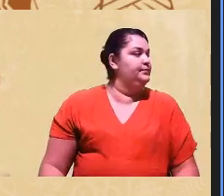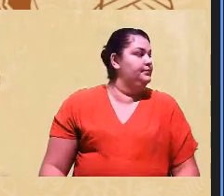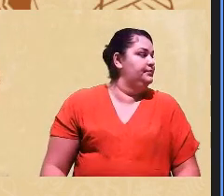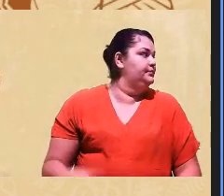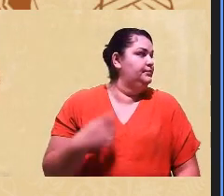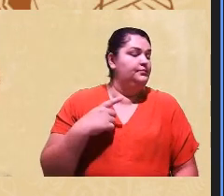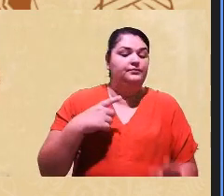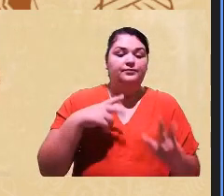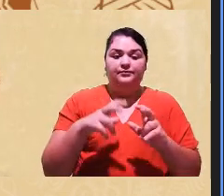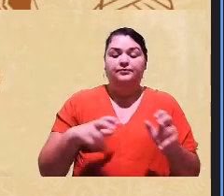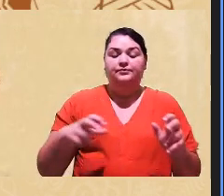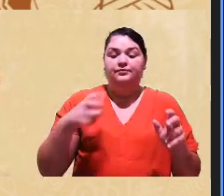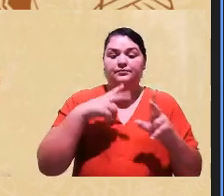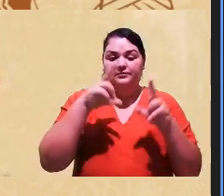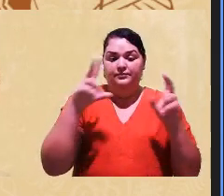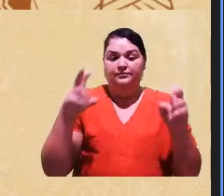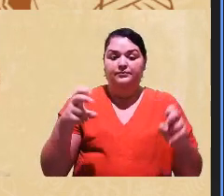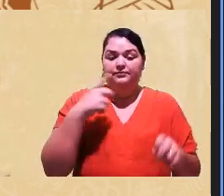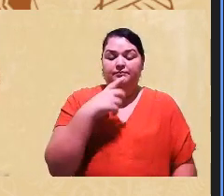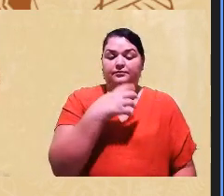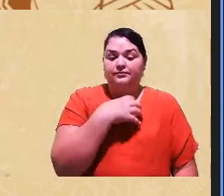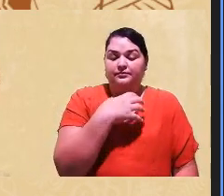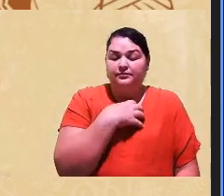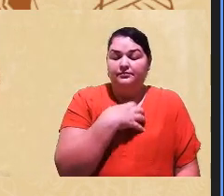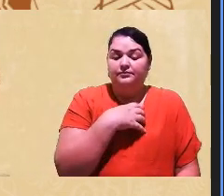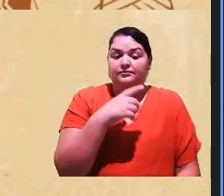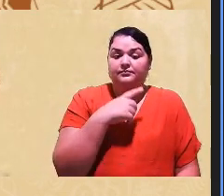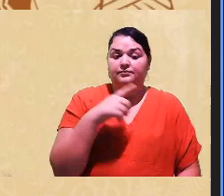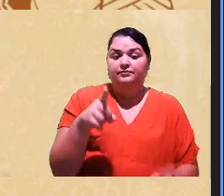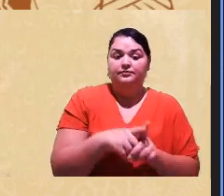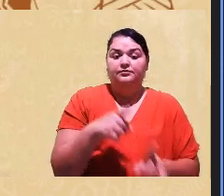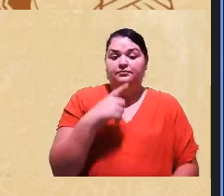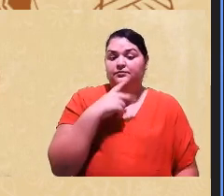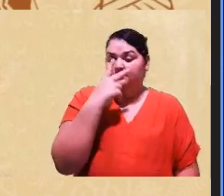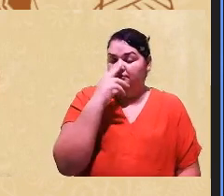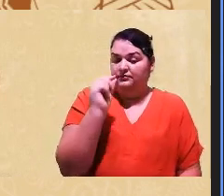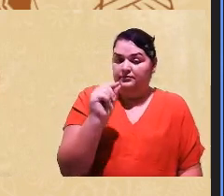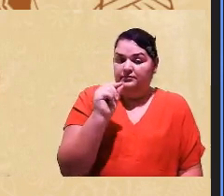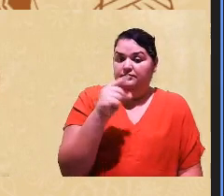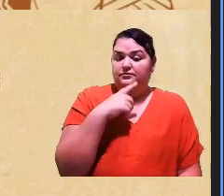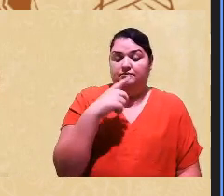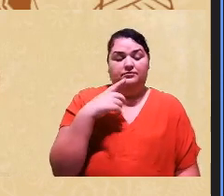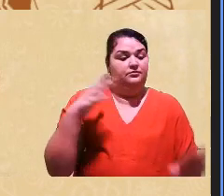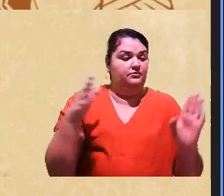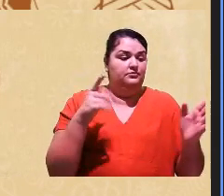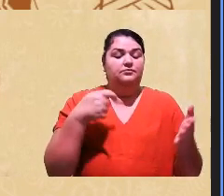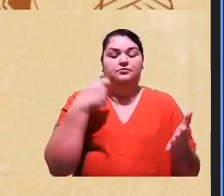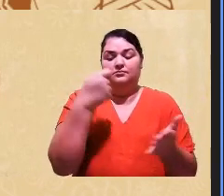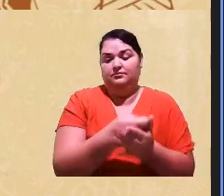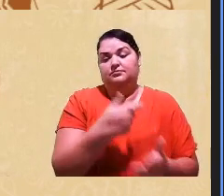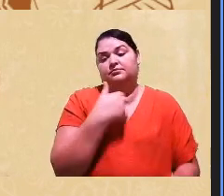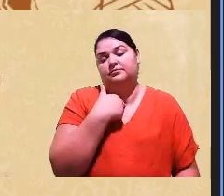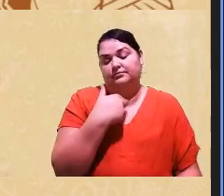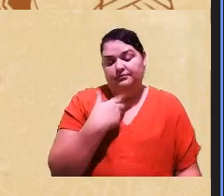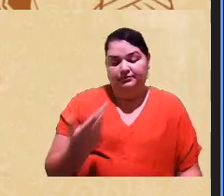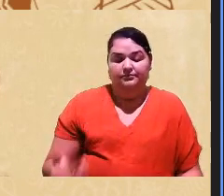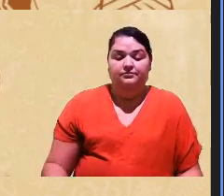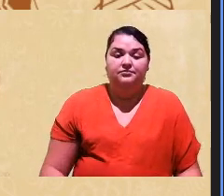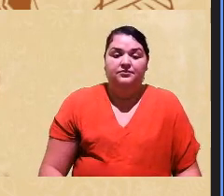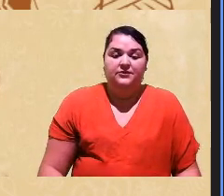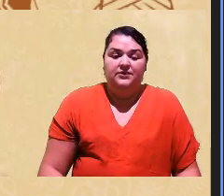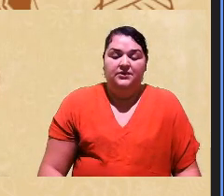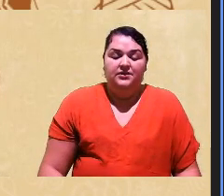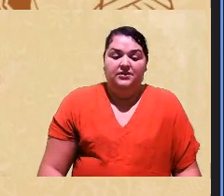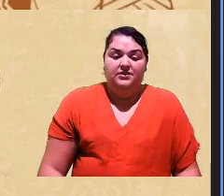uma questão porque algumas pessoas da banca acham que isso acaba sendo pardo enfim e eu acho que essa é